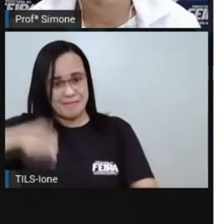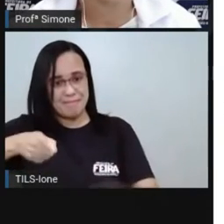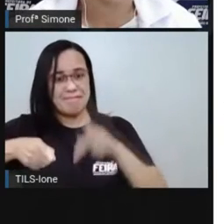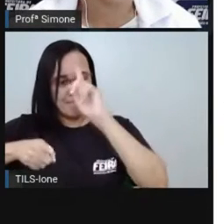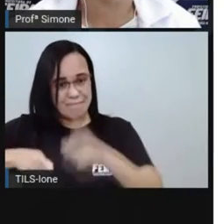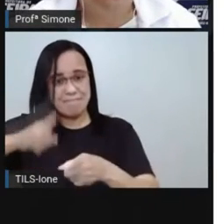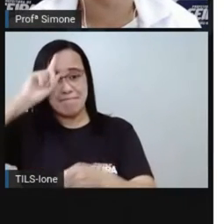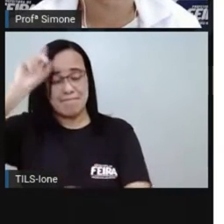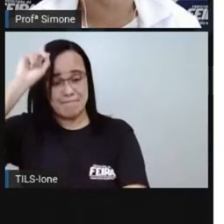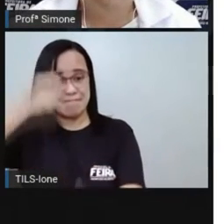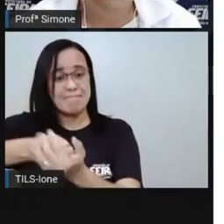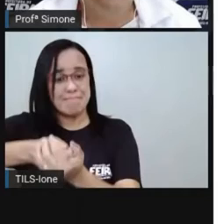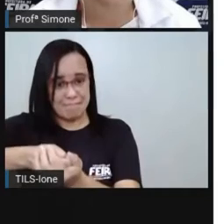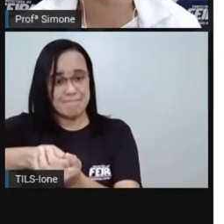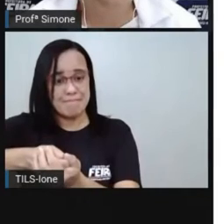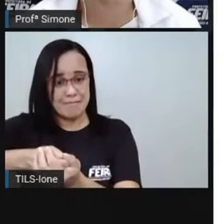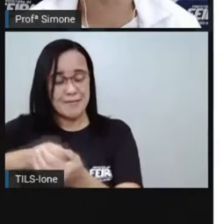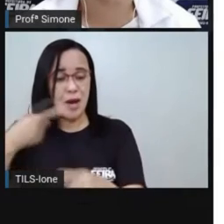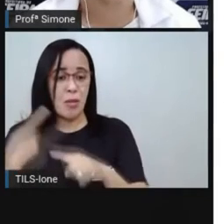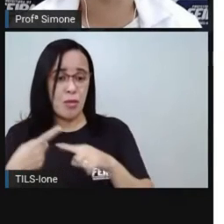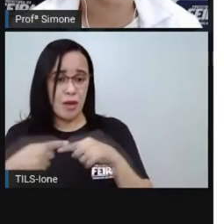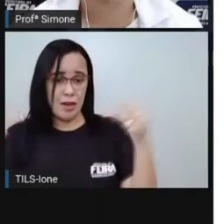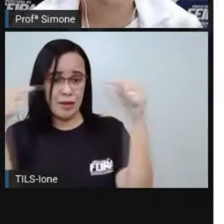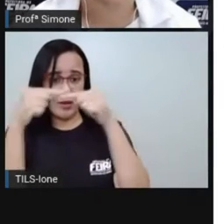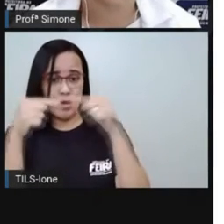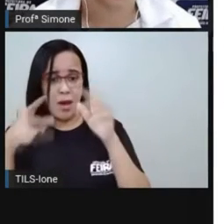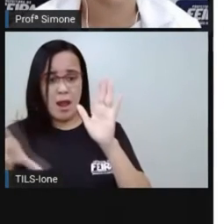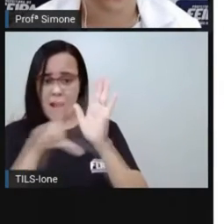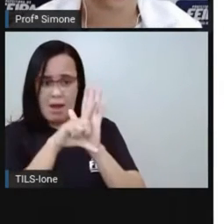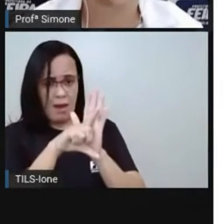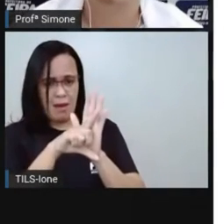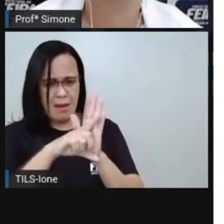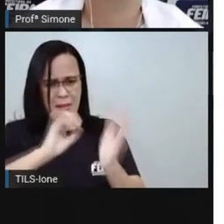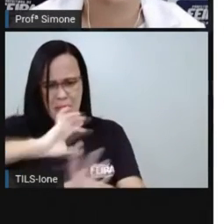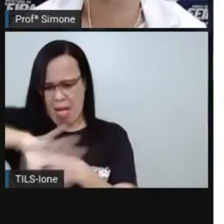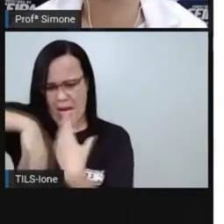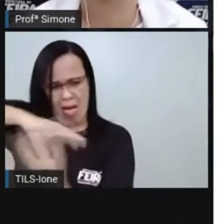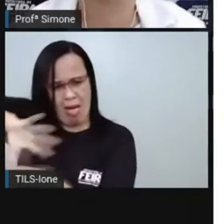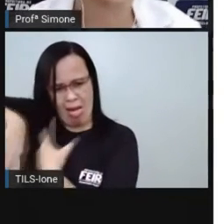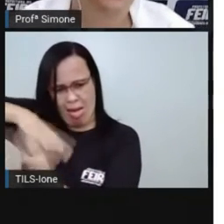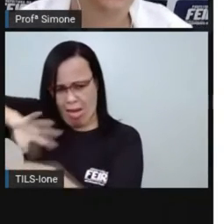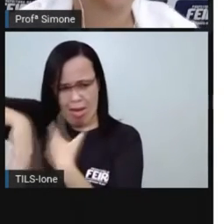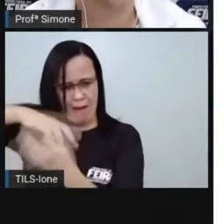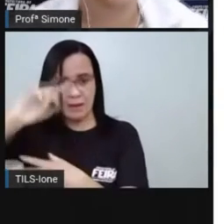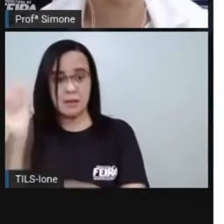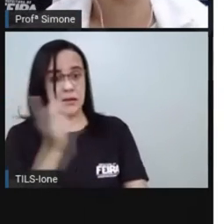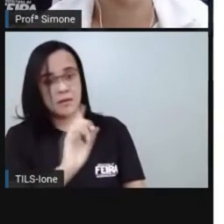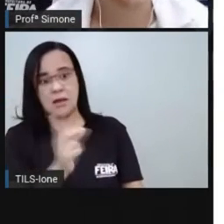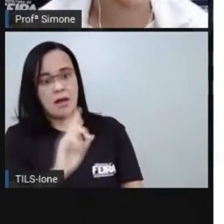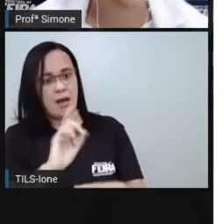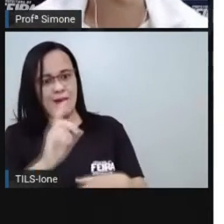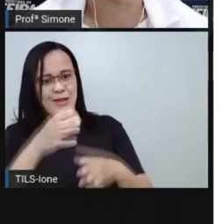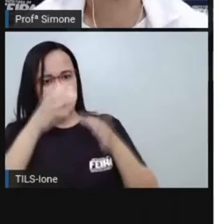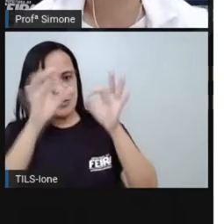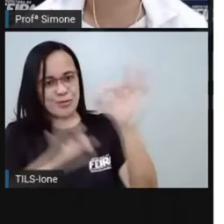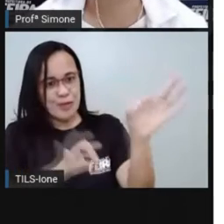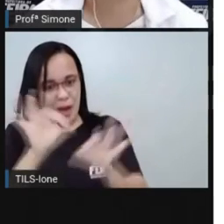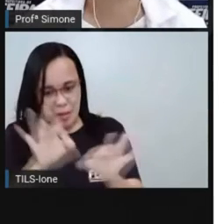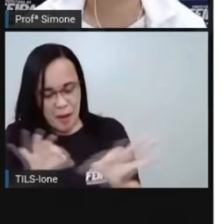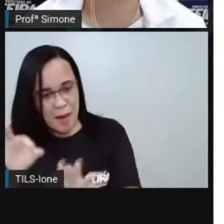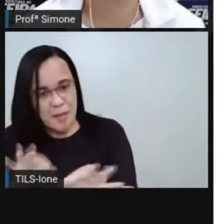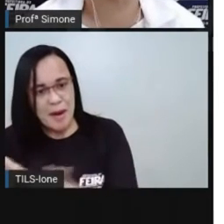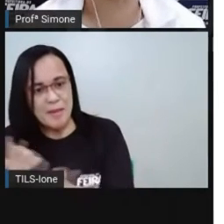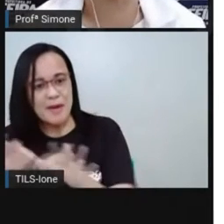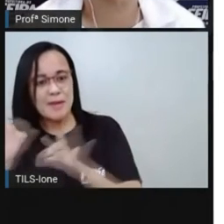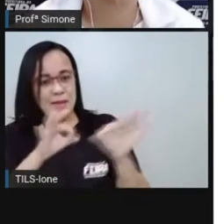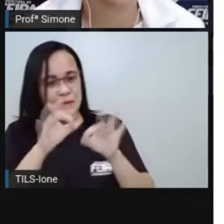e isso tudo é previsto na lei, não é feito na espinambação, não. Tem uma lei que organiza como